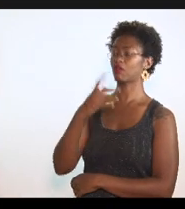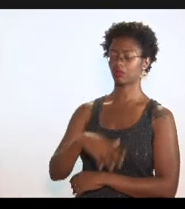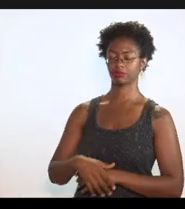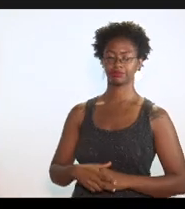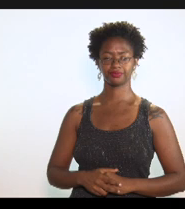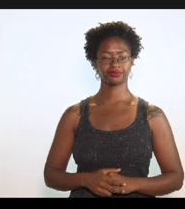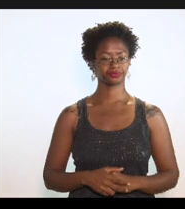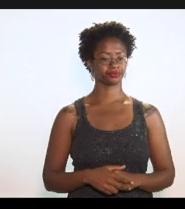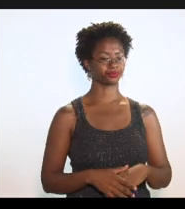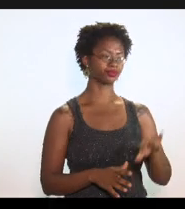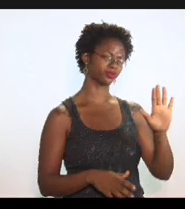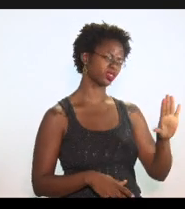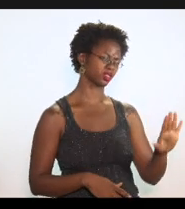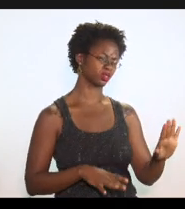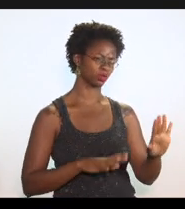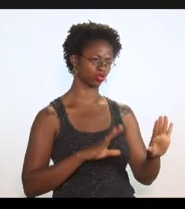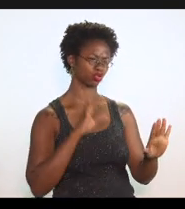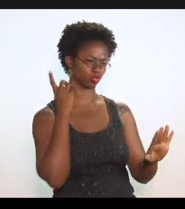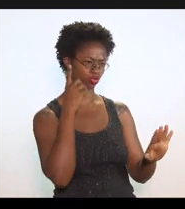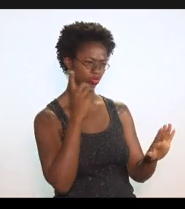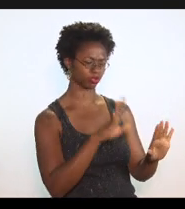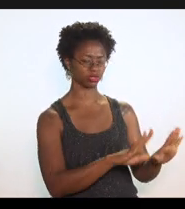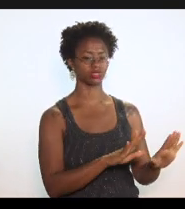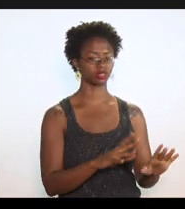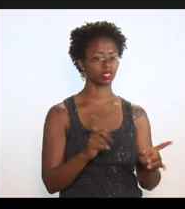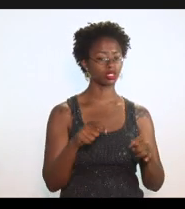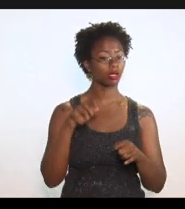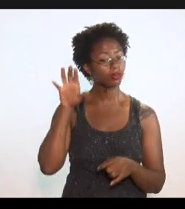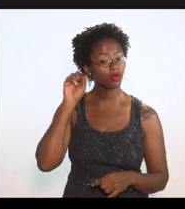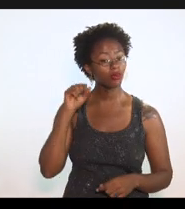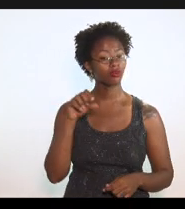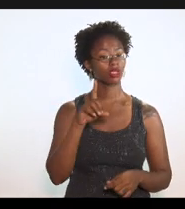Só um minutinho, deputado. Está me ouvindo, Valdeck?